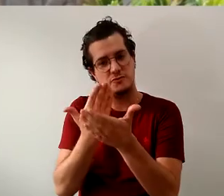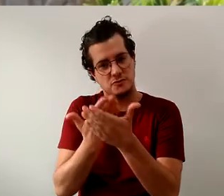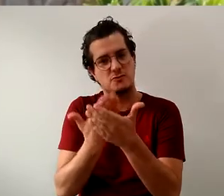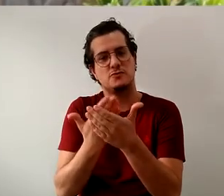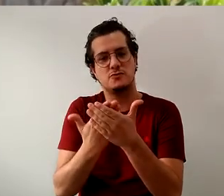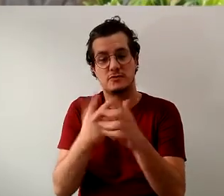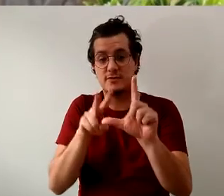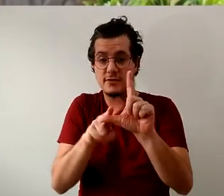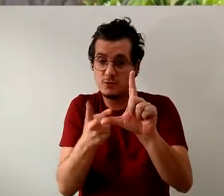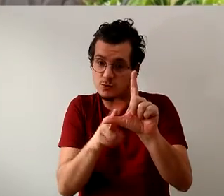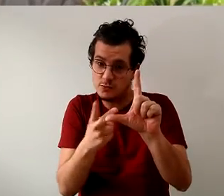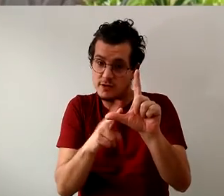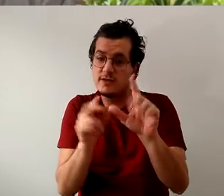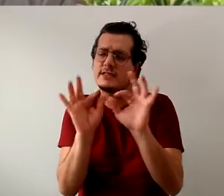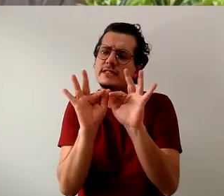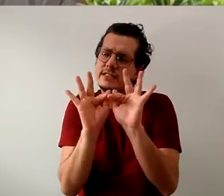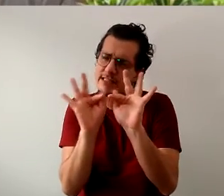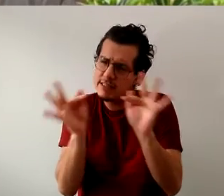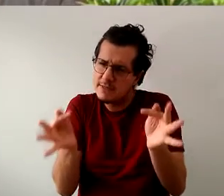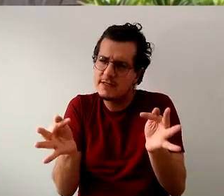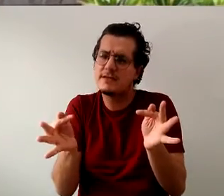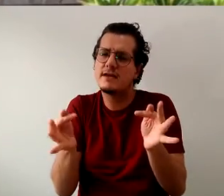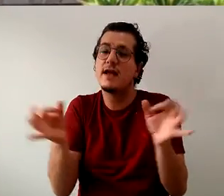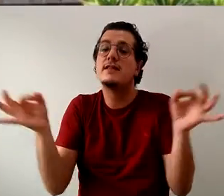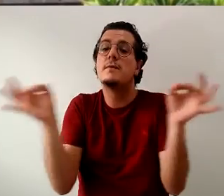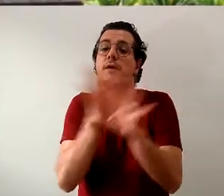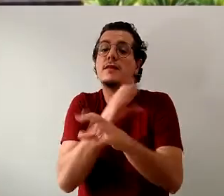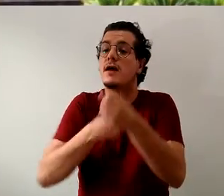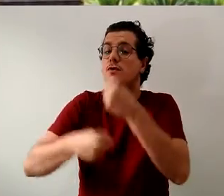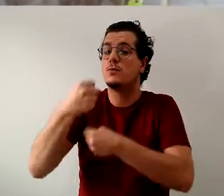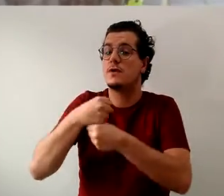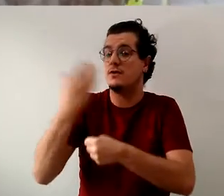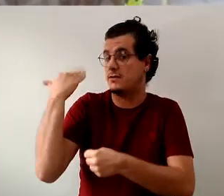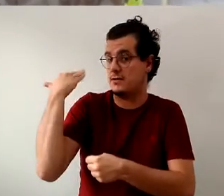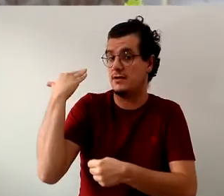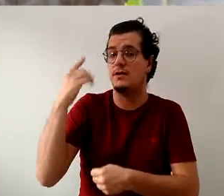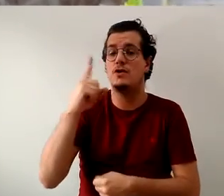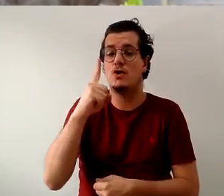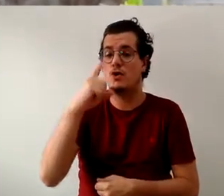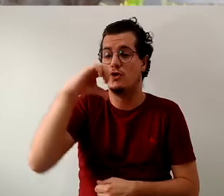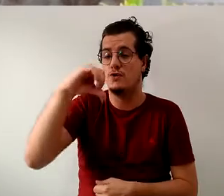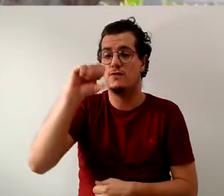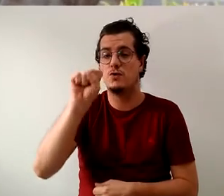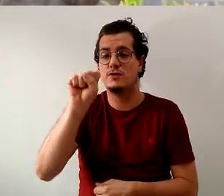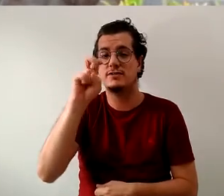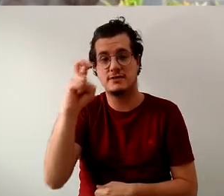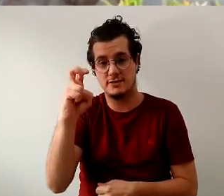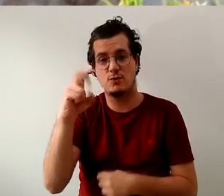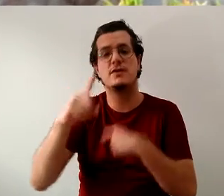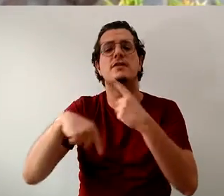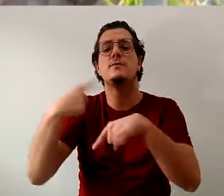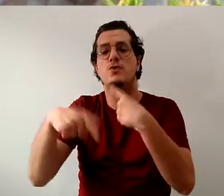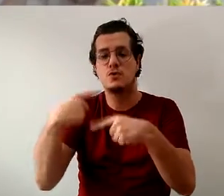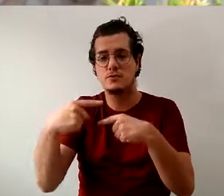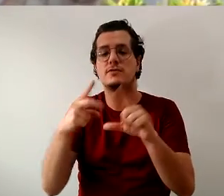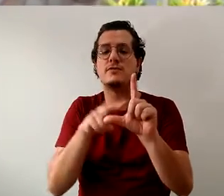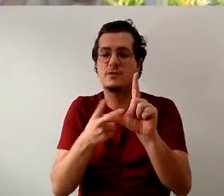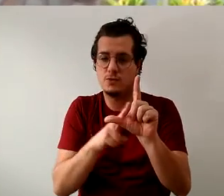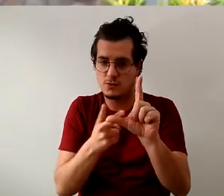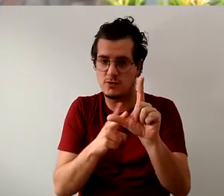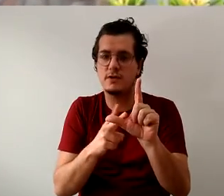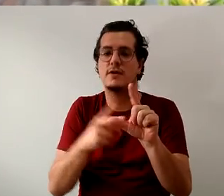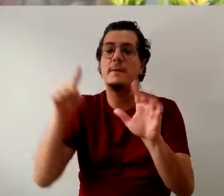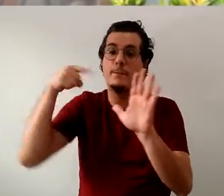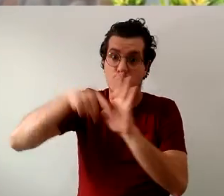licenciatura curta em 1985 e fiz a plena que terminou em 1931 como professora.